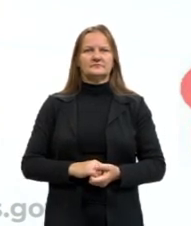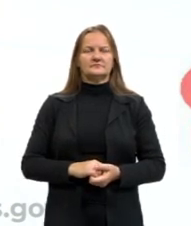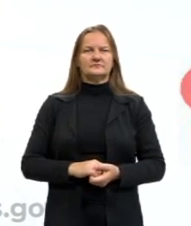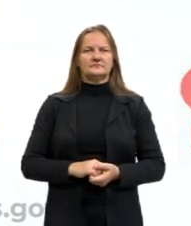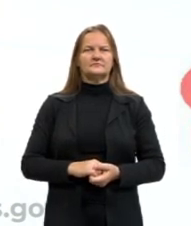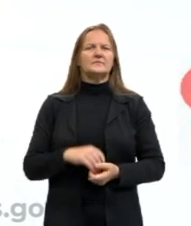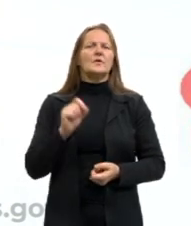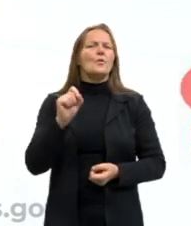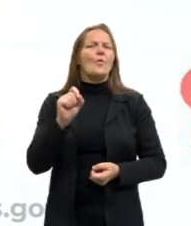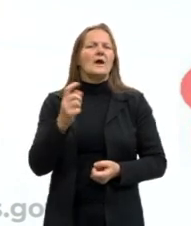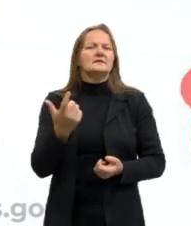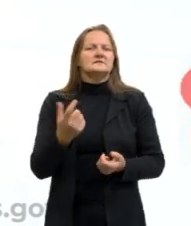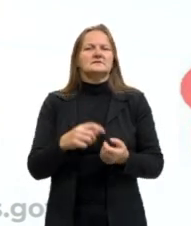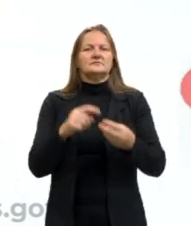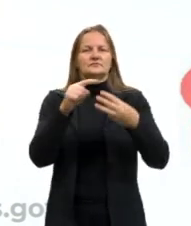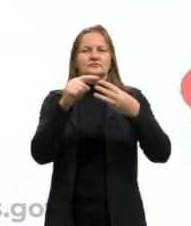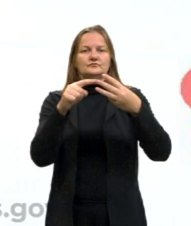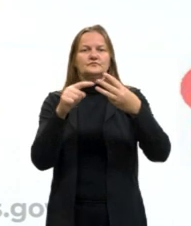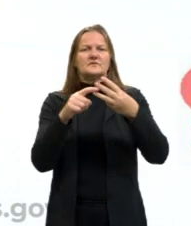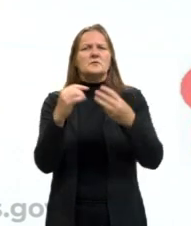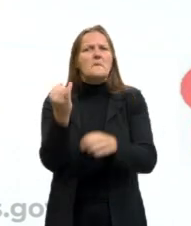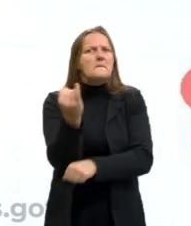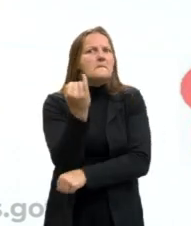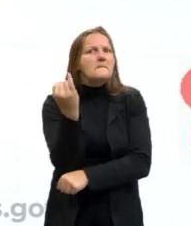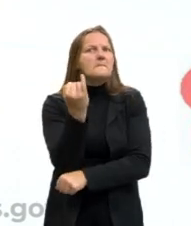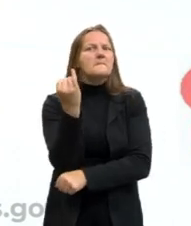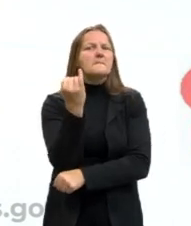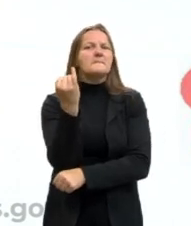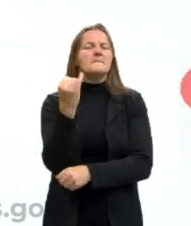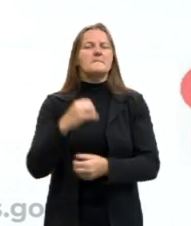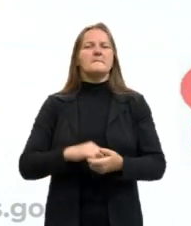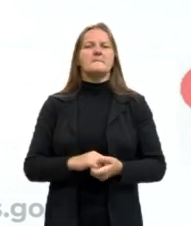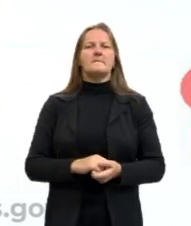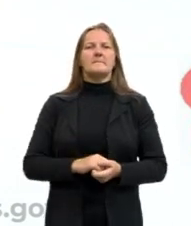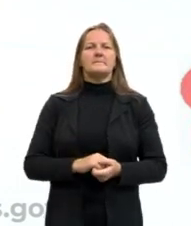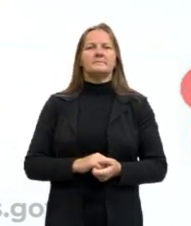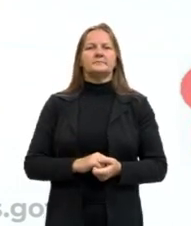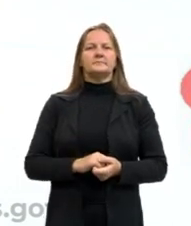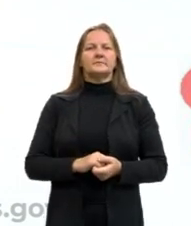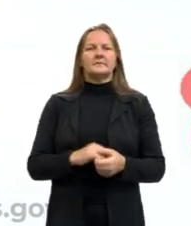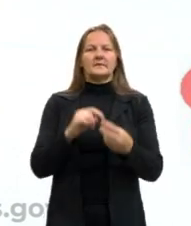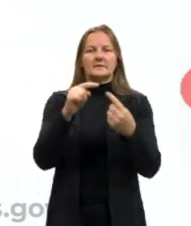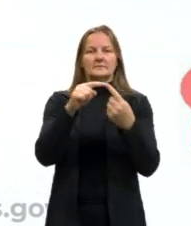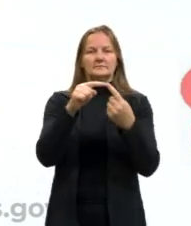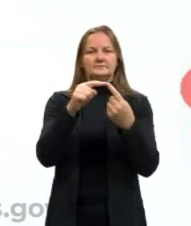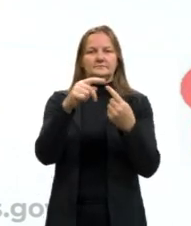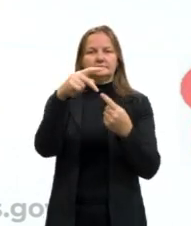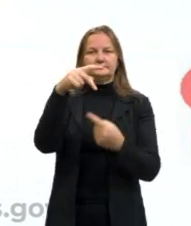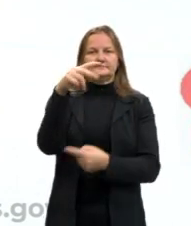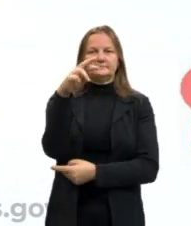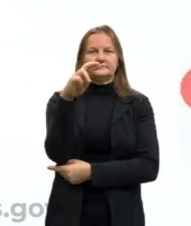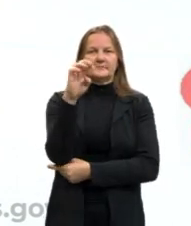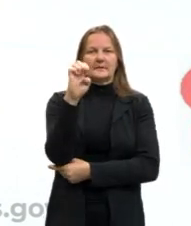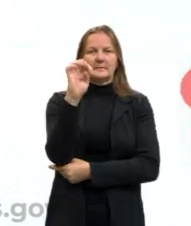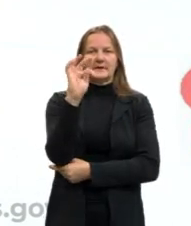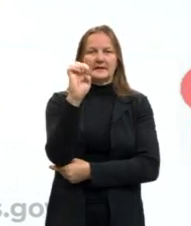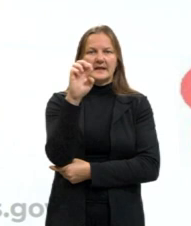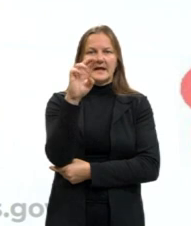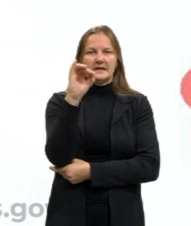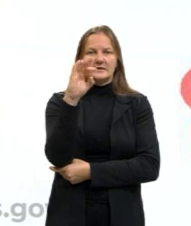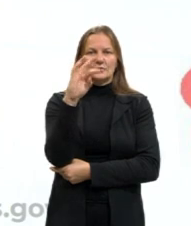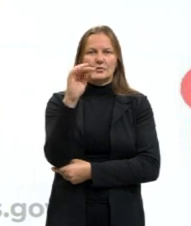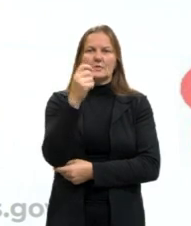Quais são os três tempos principais? O pretérito, passado, que se refere ao passado,